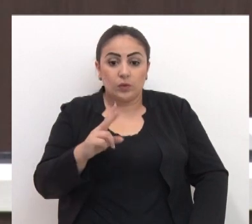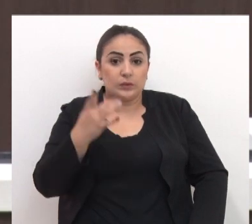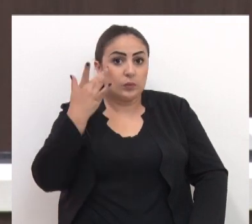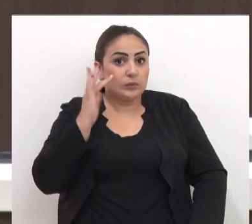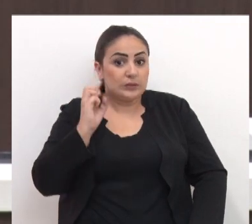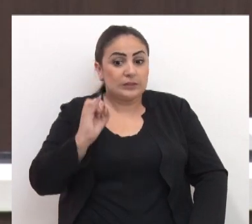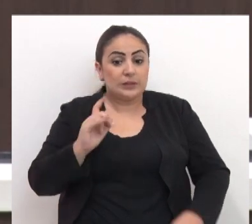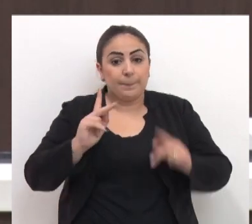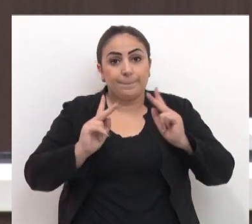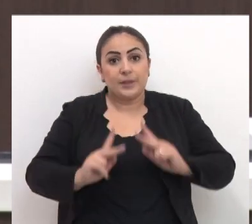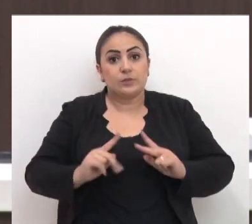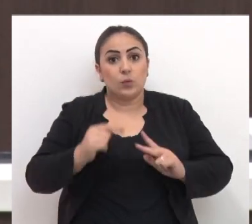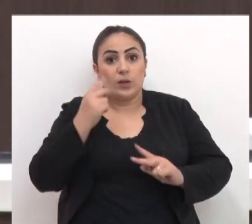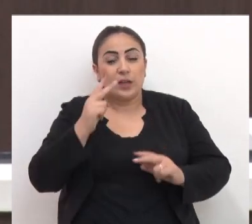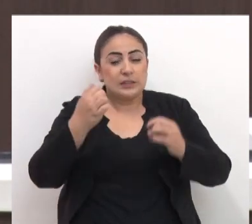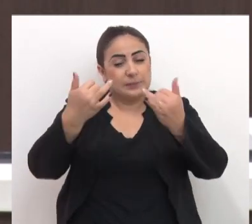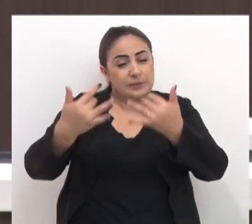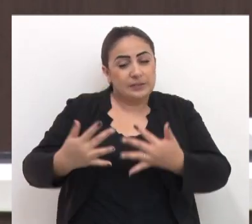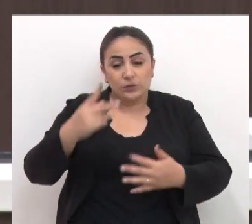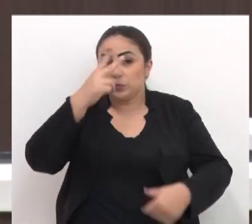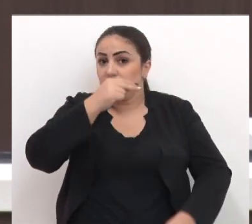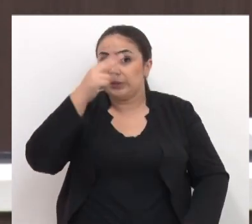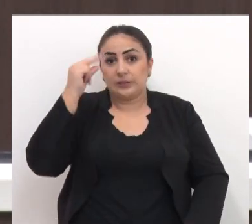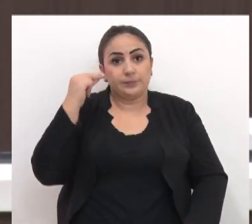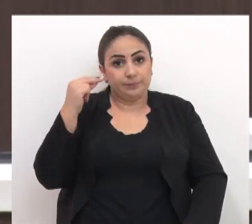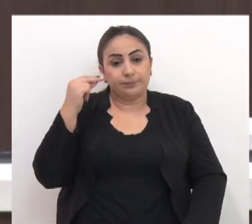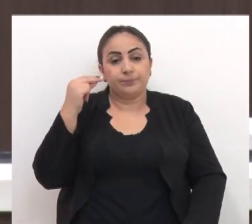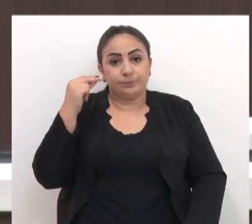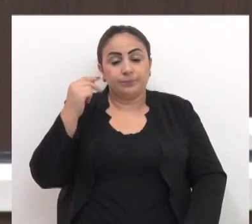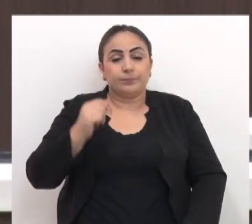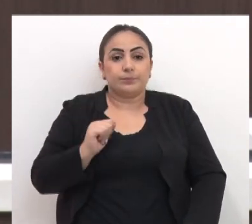sei se os senhores vereadores olharam toda a justificativa do executivo,